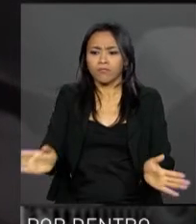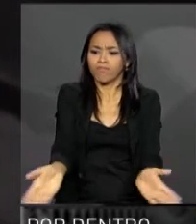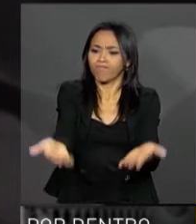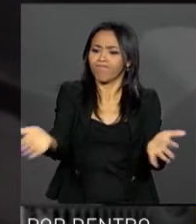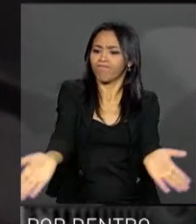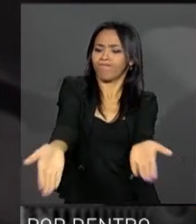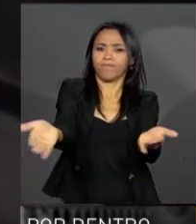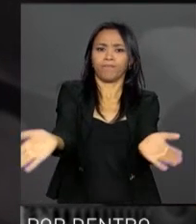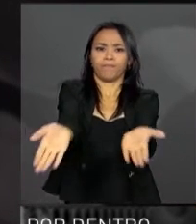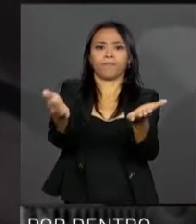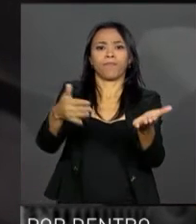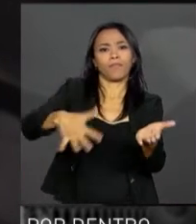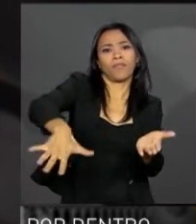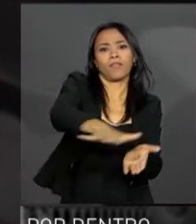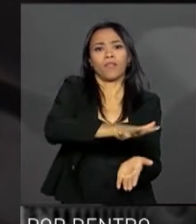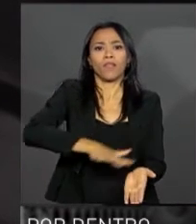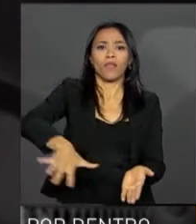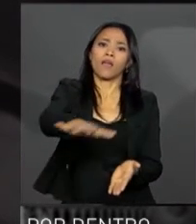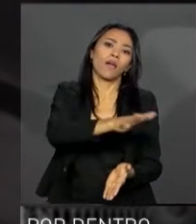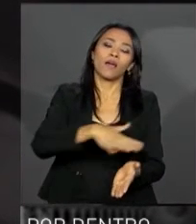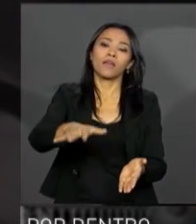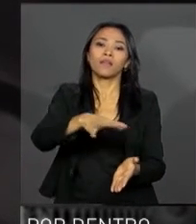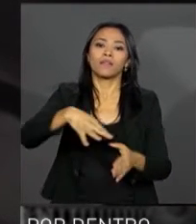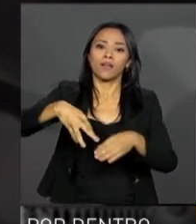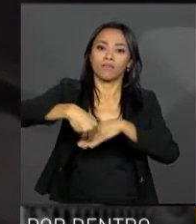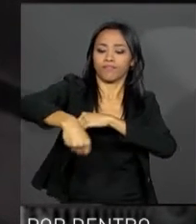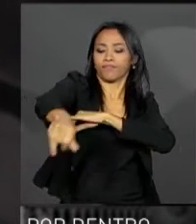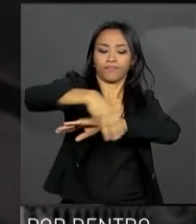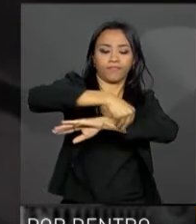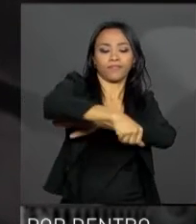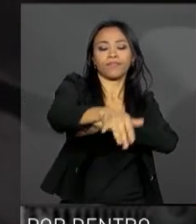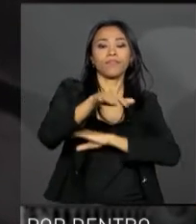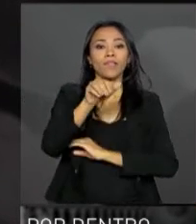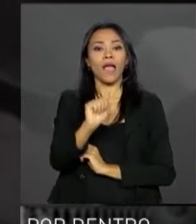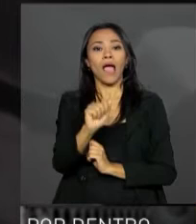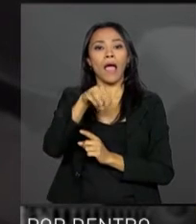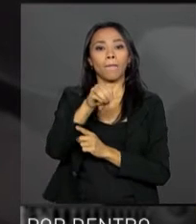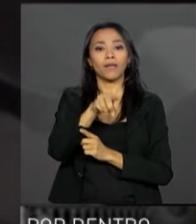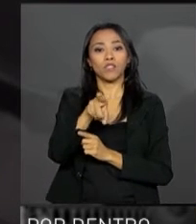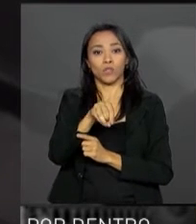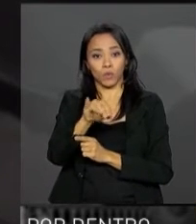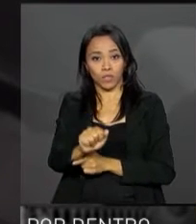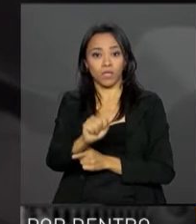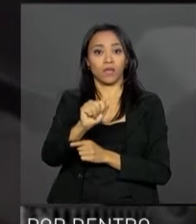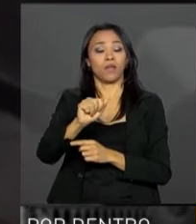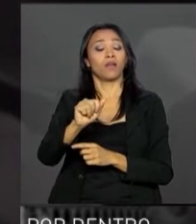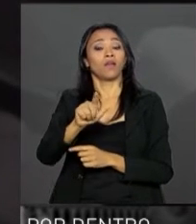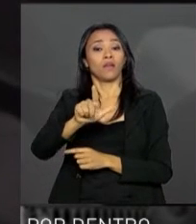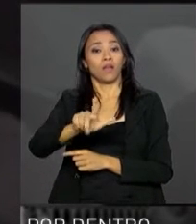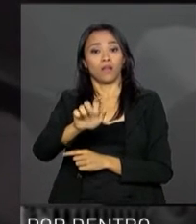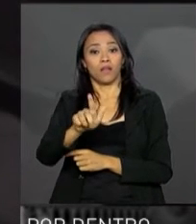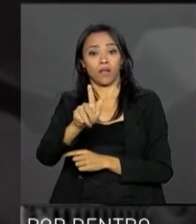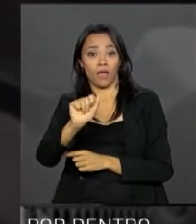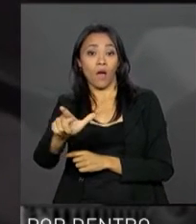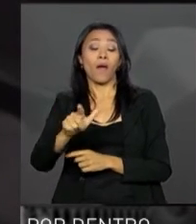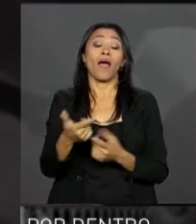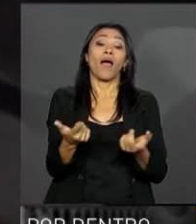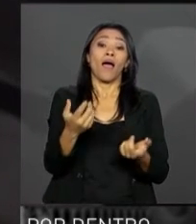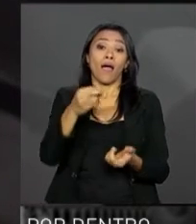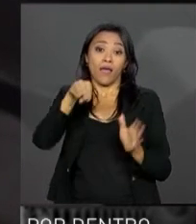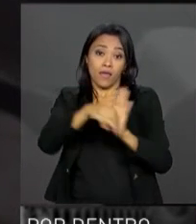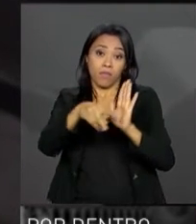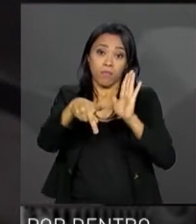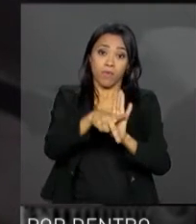produção na Amazônia Legal. A MP 759 apoia o Terra Legal